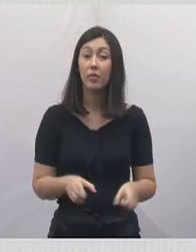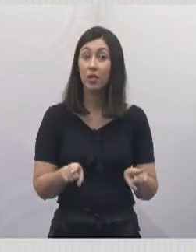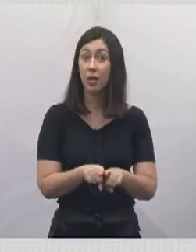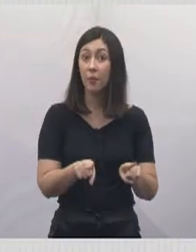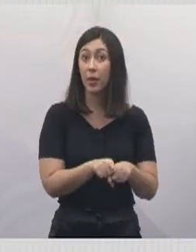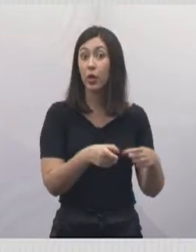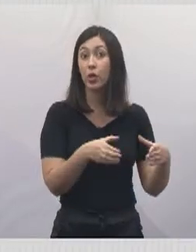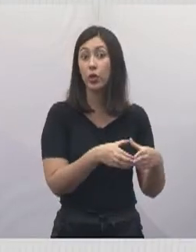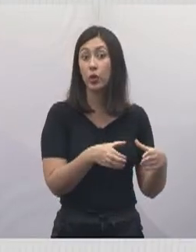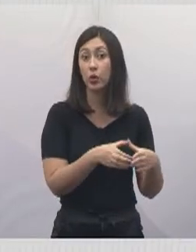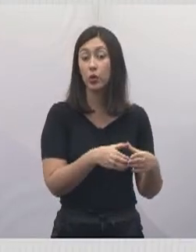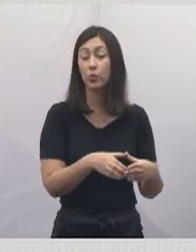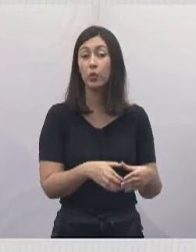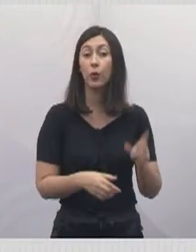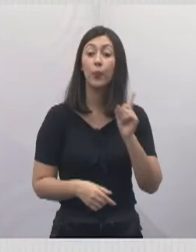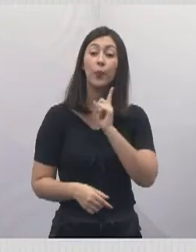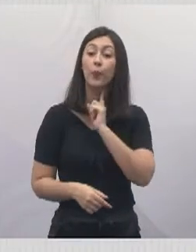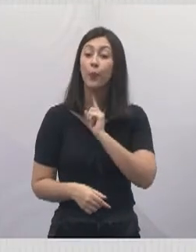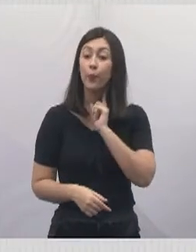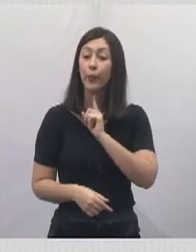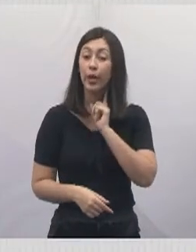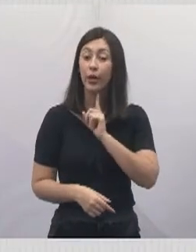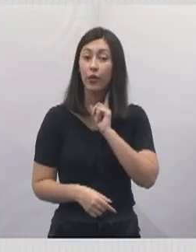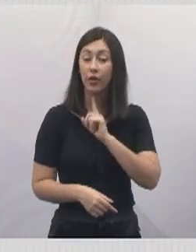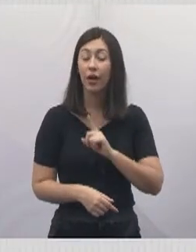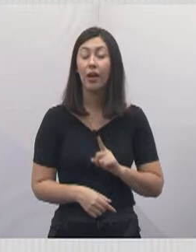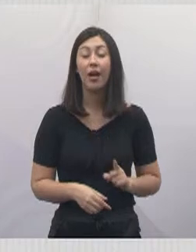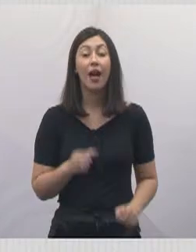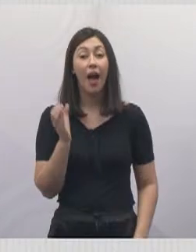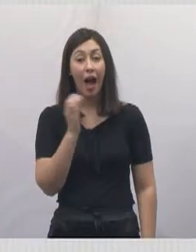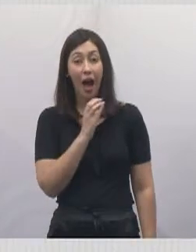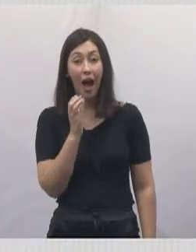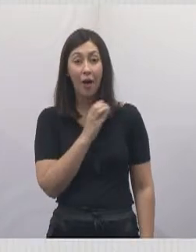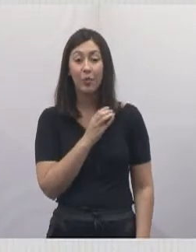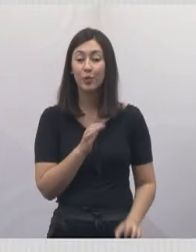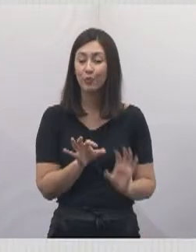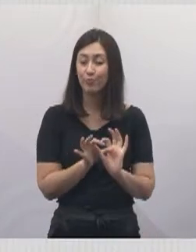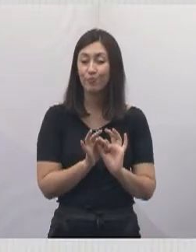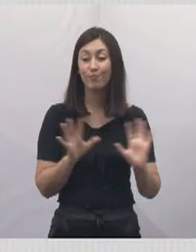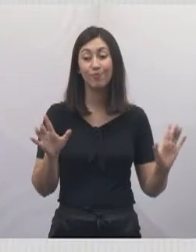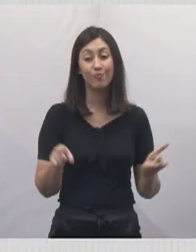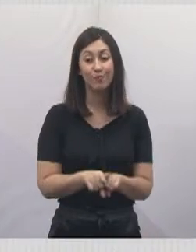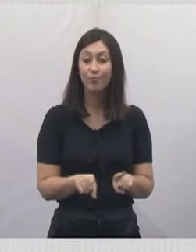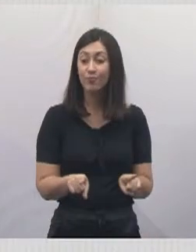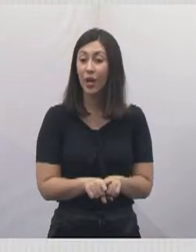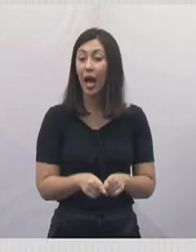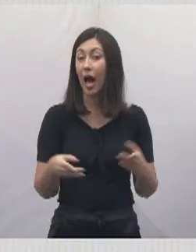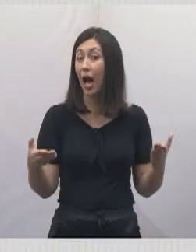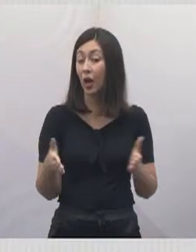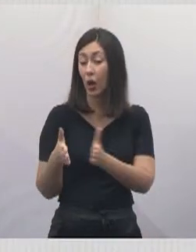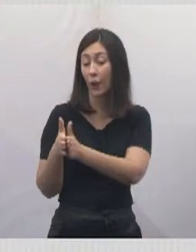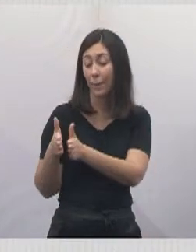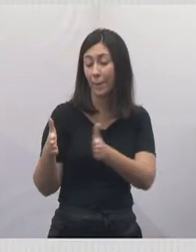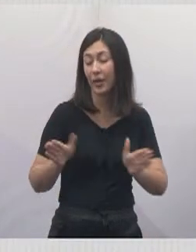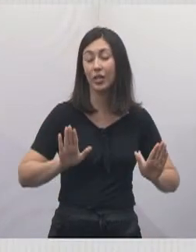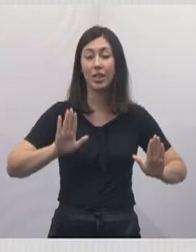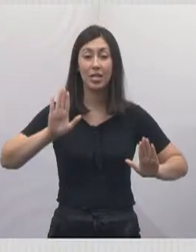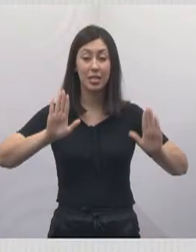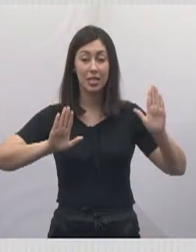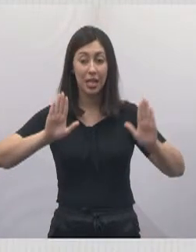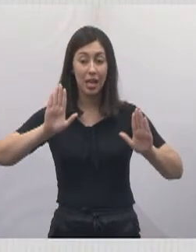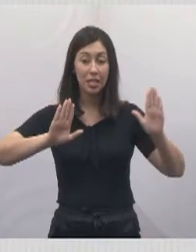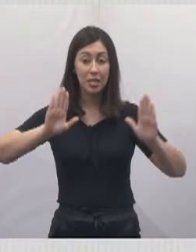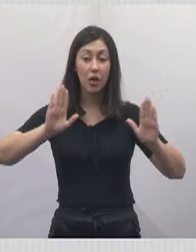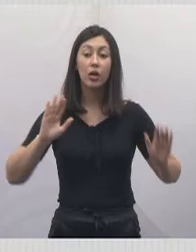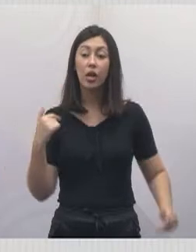Também o pessoal ali da Minas Gerais, em breve, a ordem de serviço também estará concluída, está na fase de licitação, para